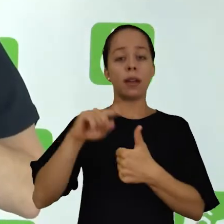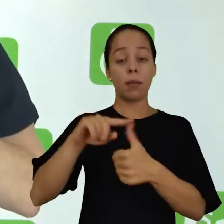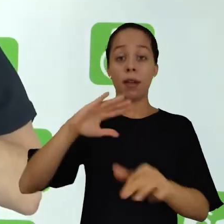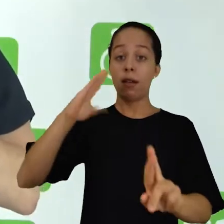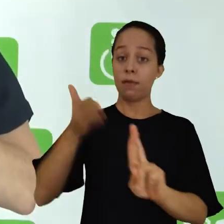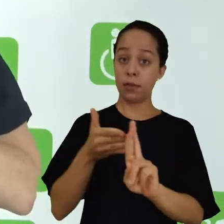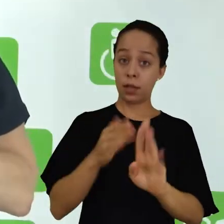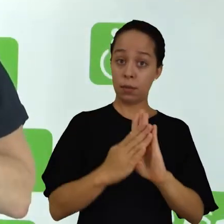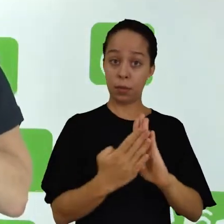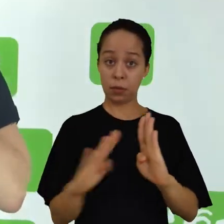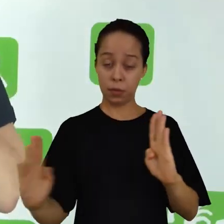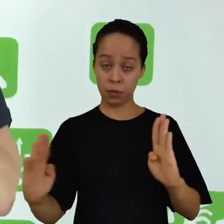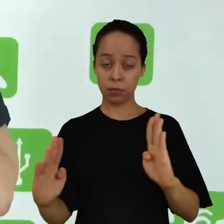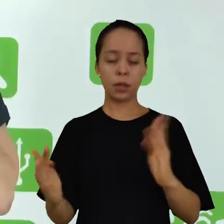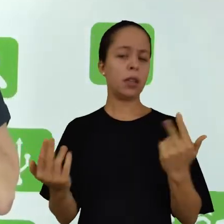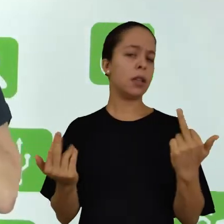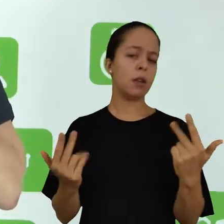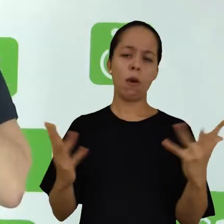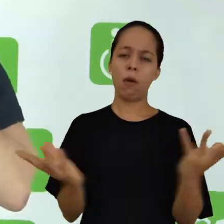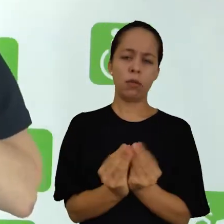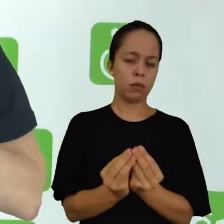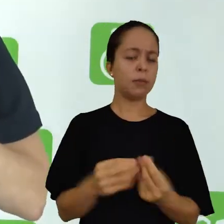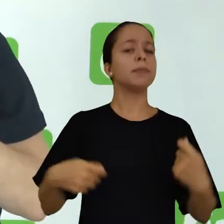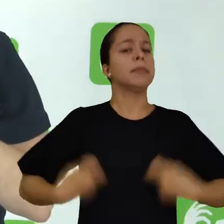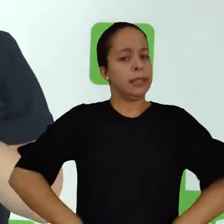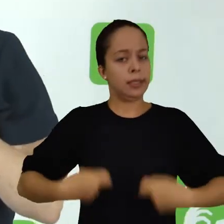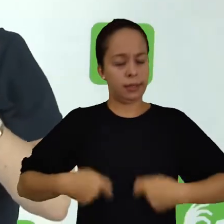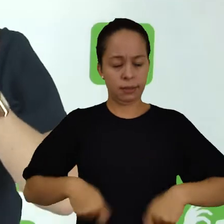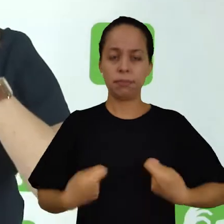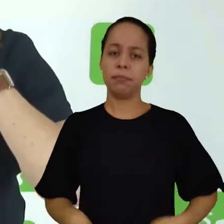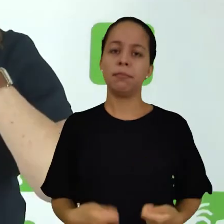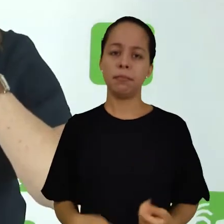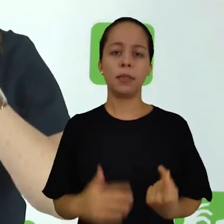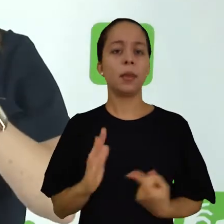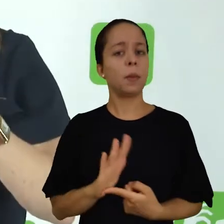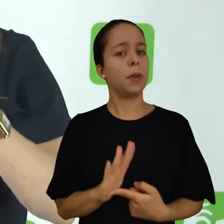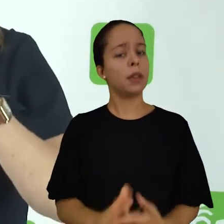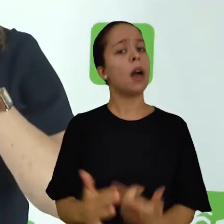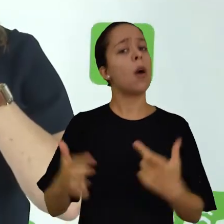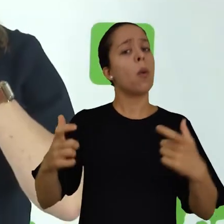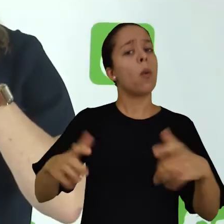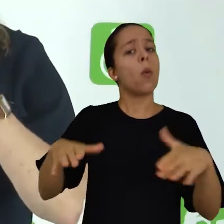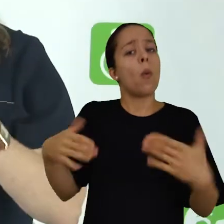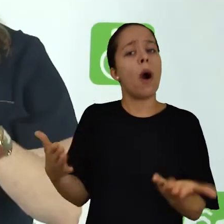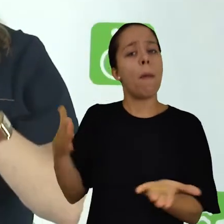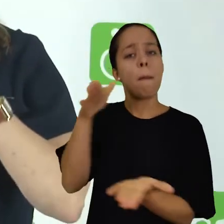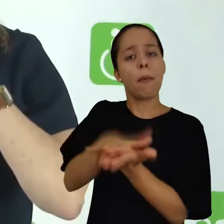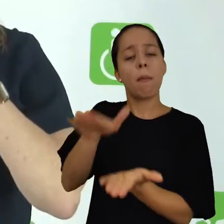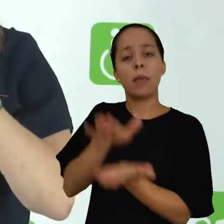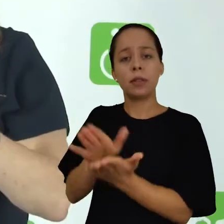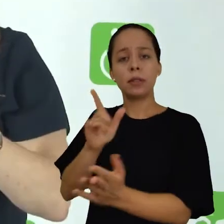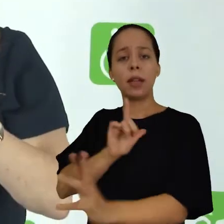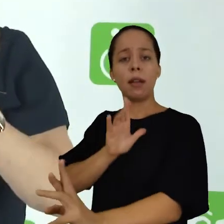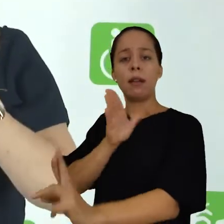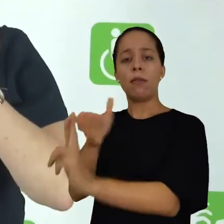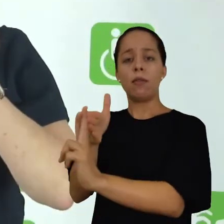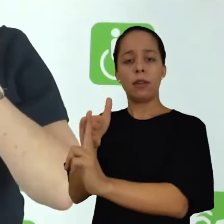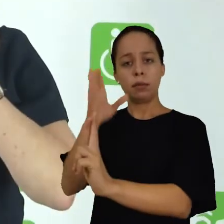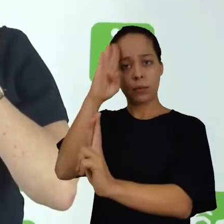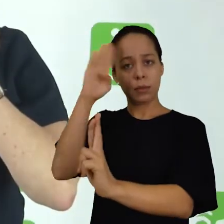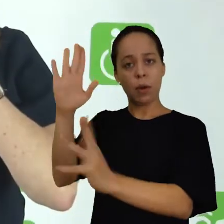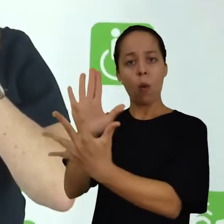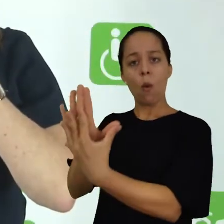bibliográfica, assim como no resumo, é importante você indicar qual é a obra